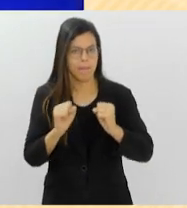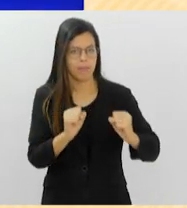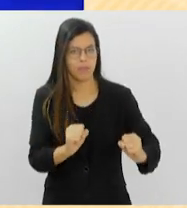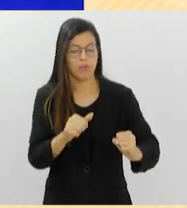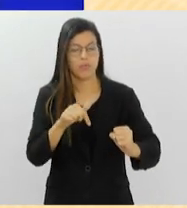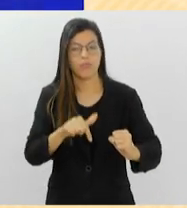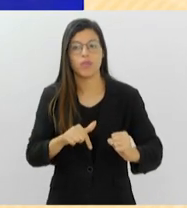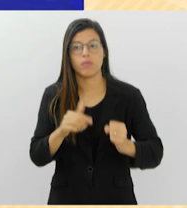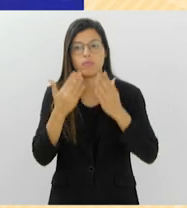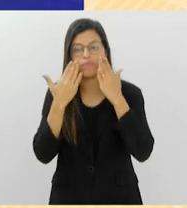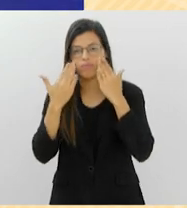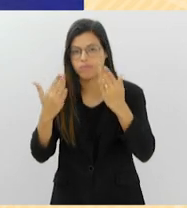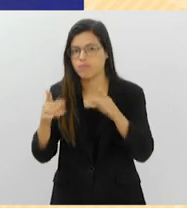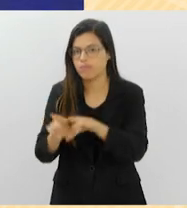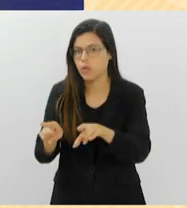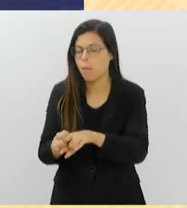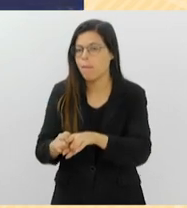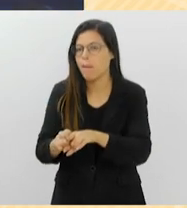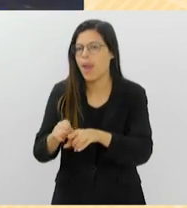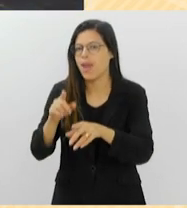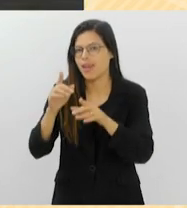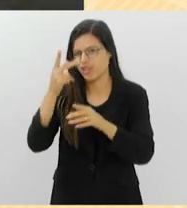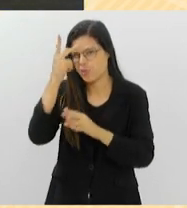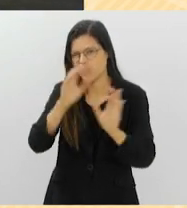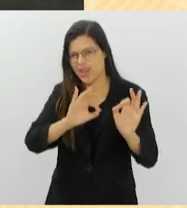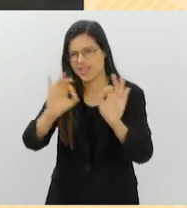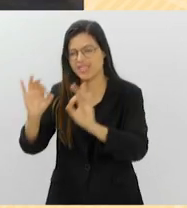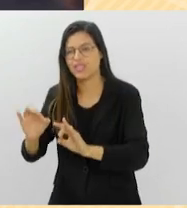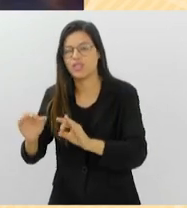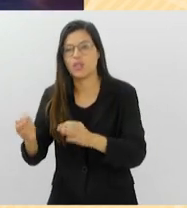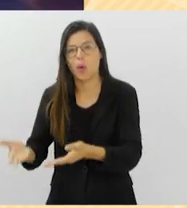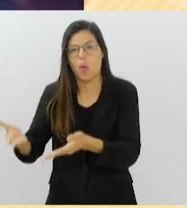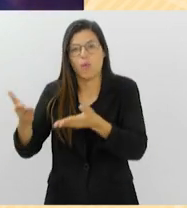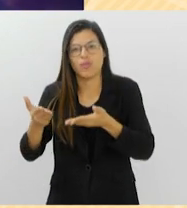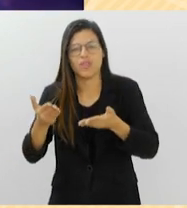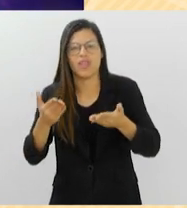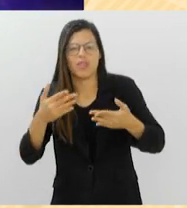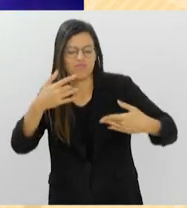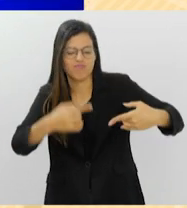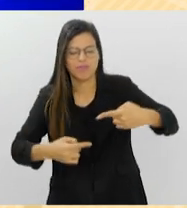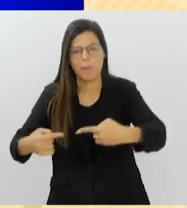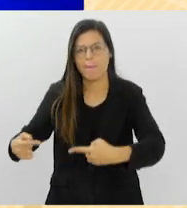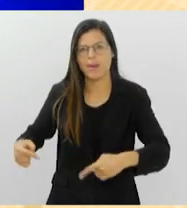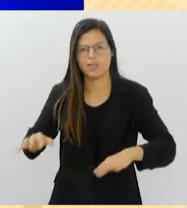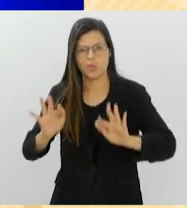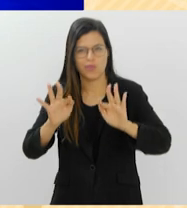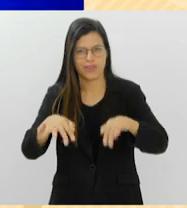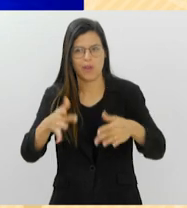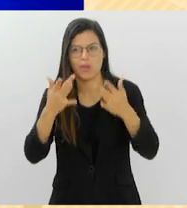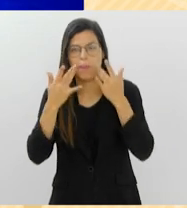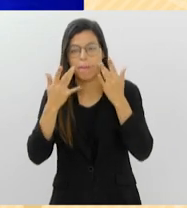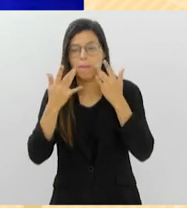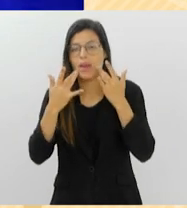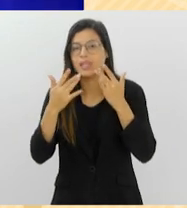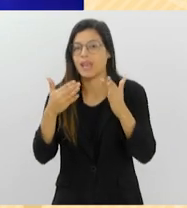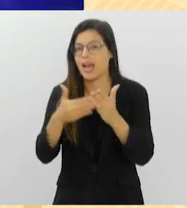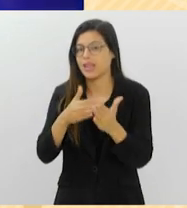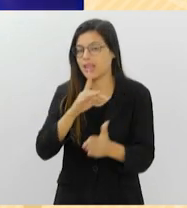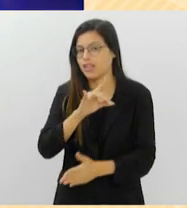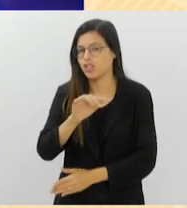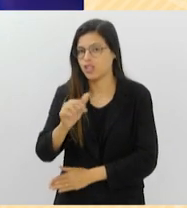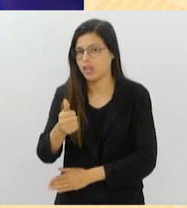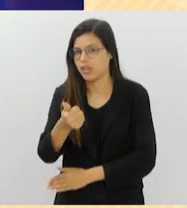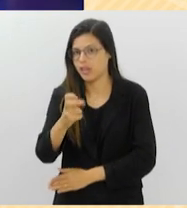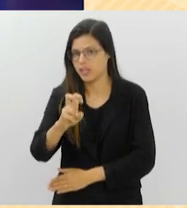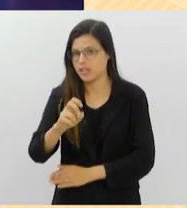apresentação, o público é convidado para um debate com o elenco e a equipe após o final da peça. O espetáculo fica em cartaz até o dia